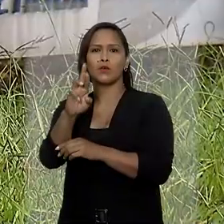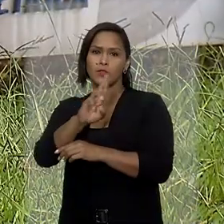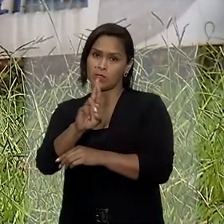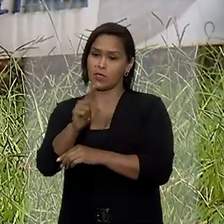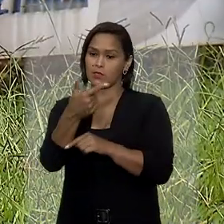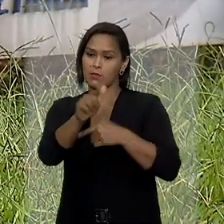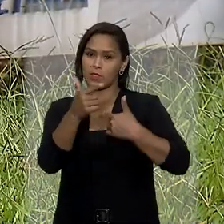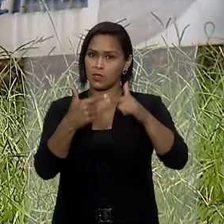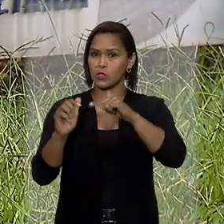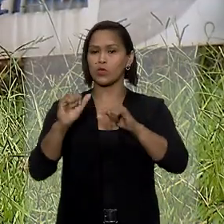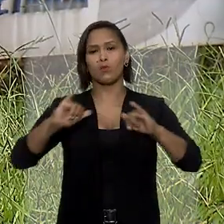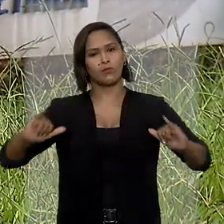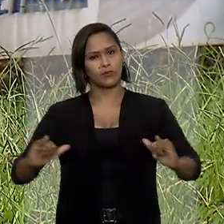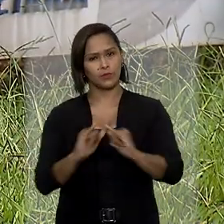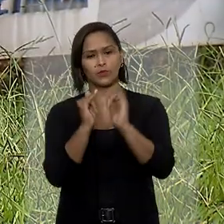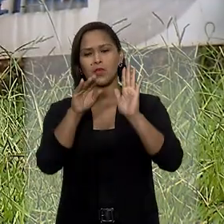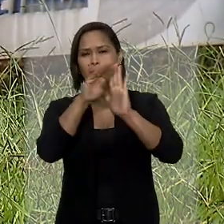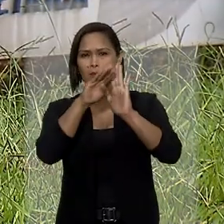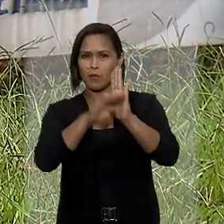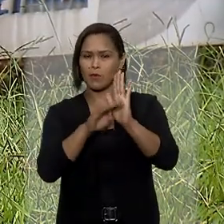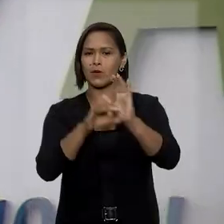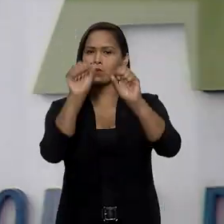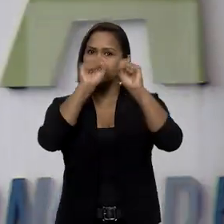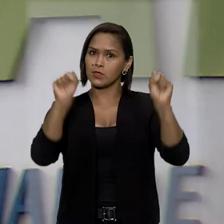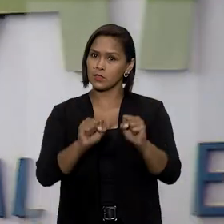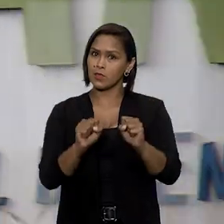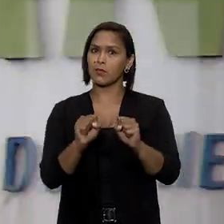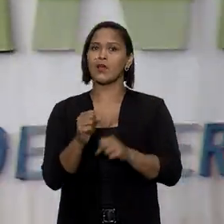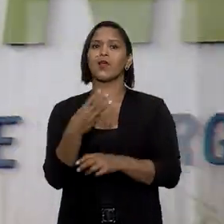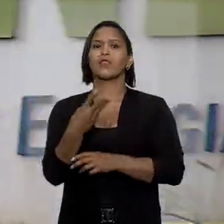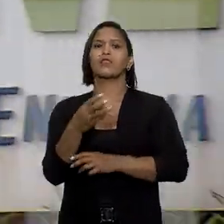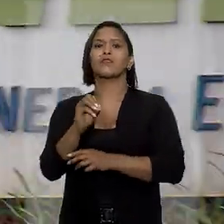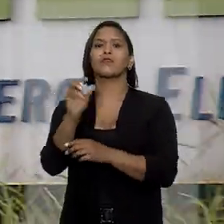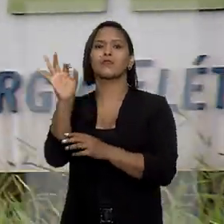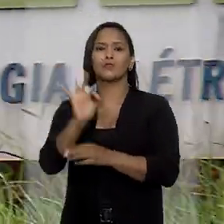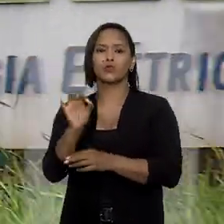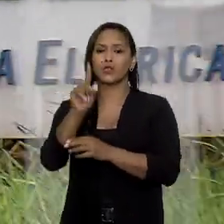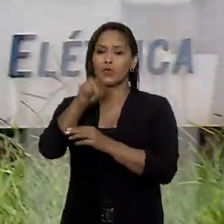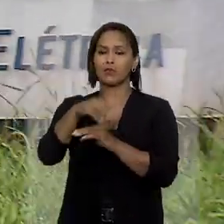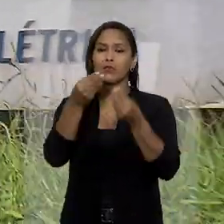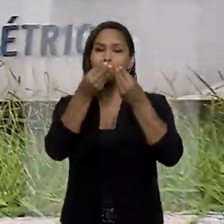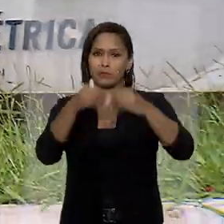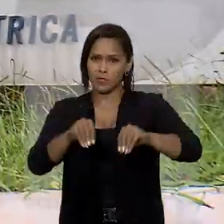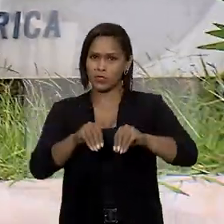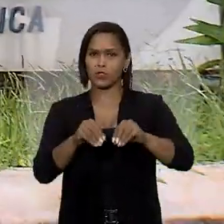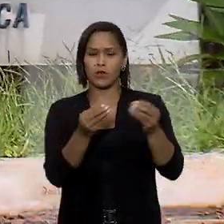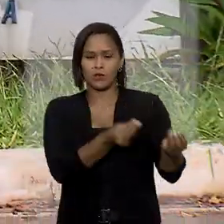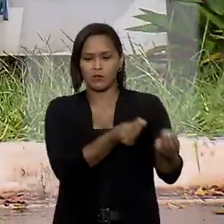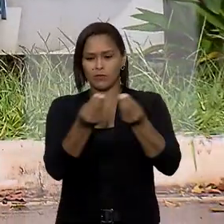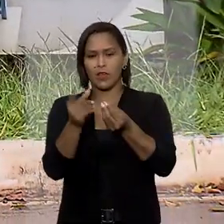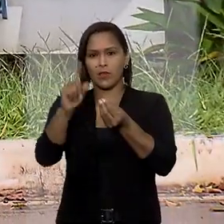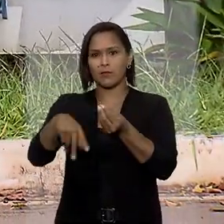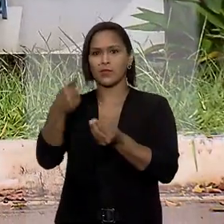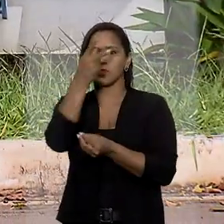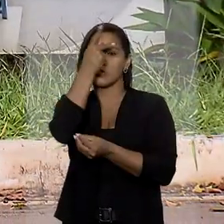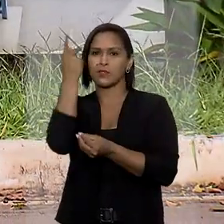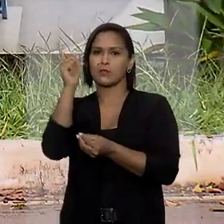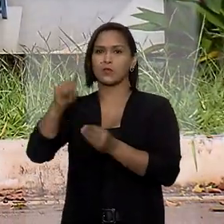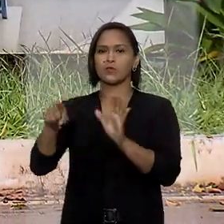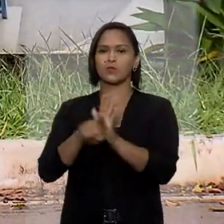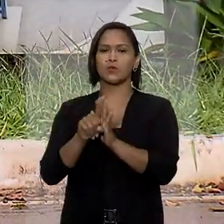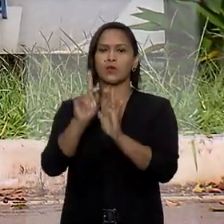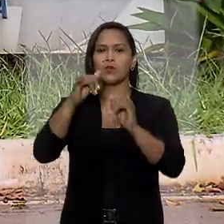reais para as outras usinas que compõem o sistema. Cerca de 30% desse prejuízo foi repassado aos consumidores